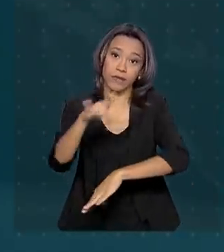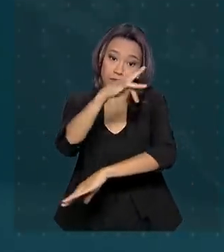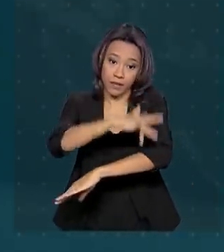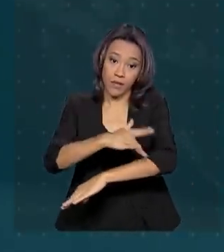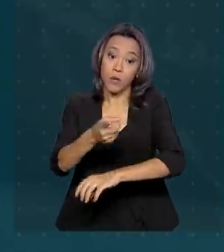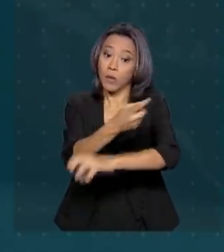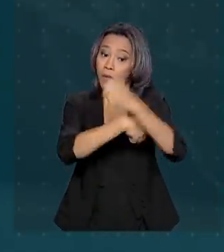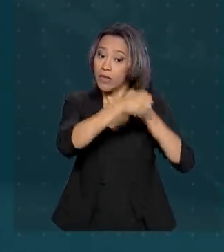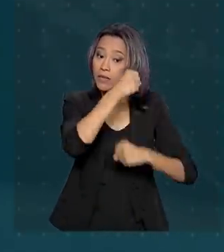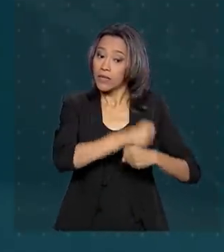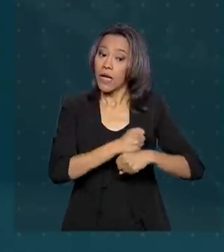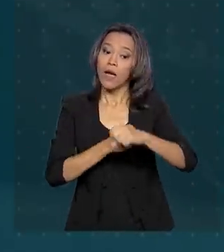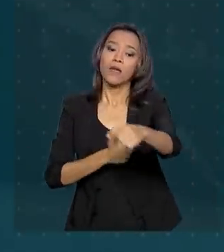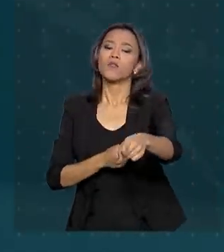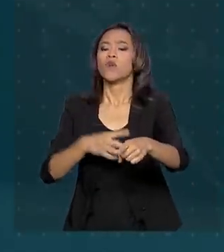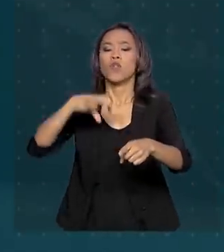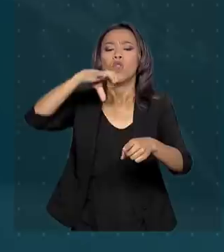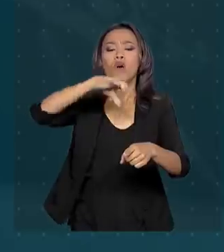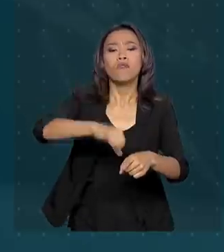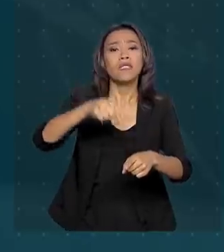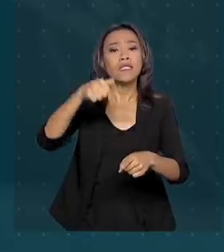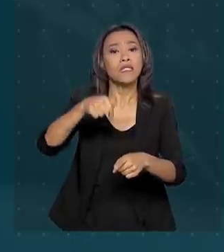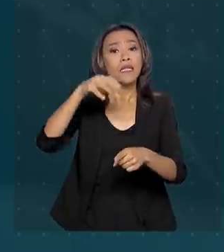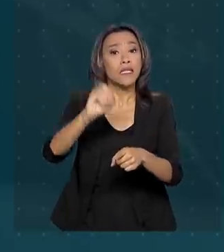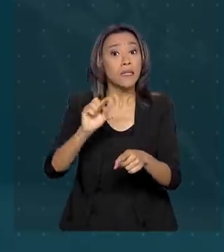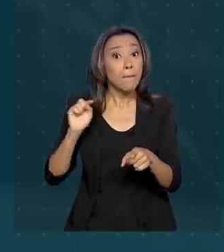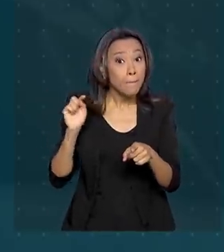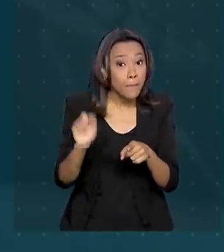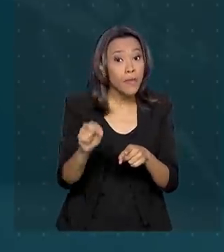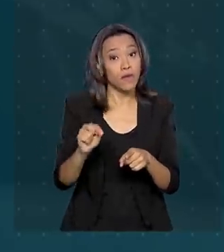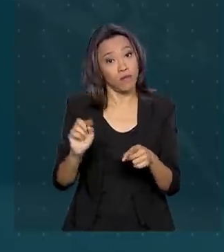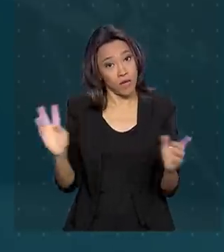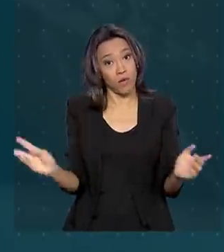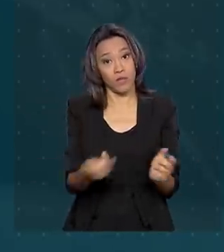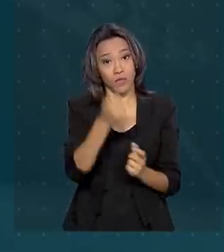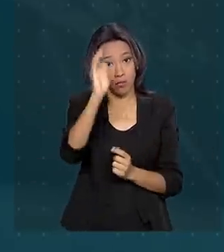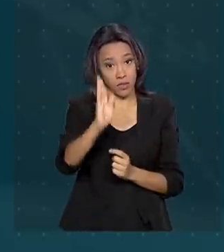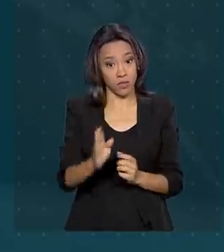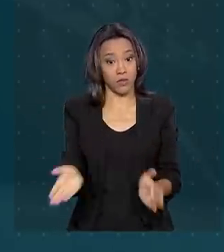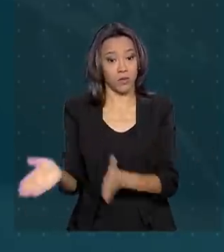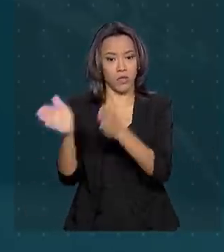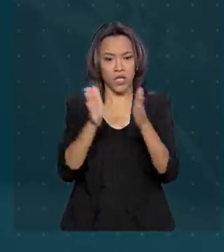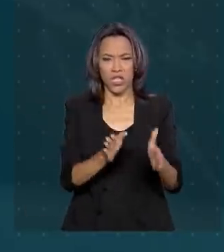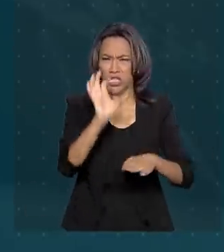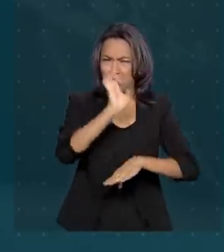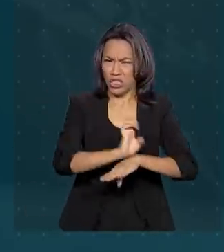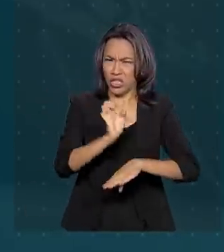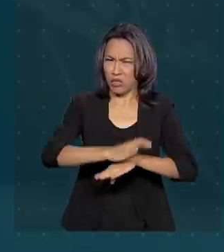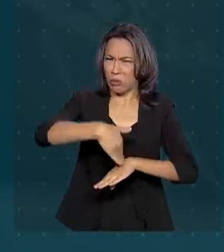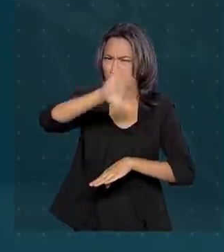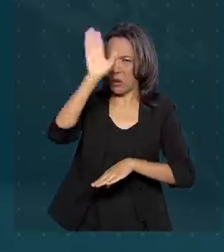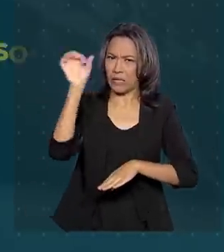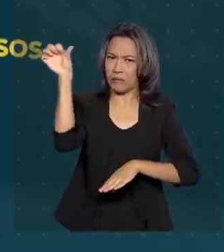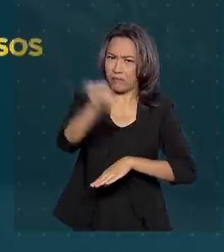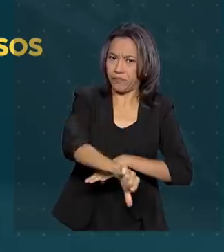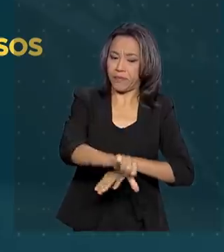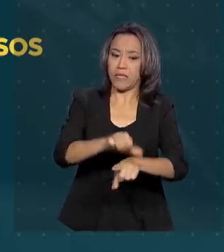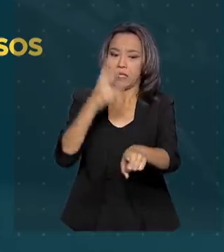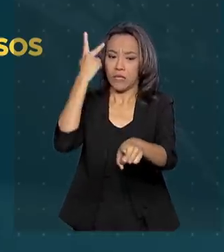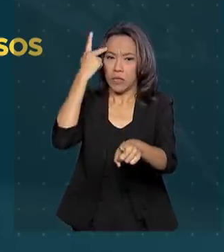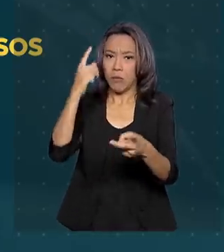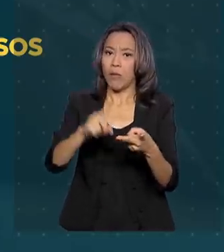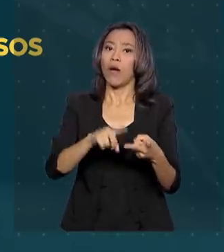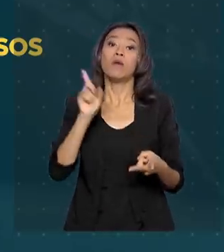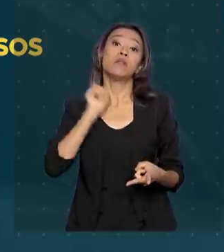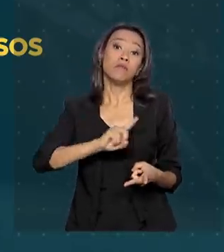quase 970 mil casos de dengue no país. Os estados com mais registros da doença foram São Paulo